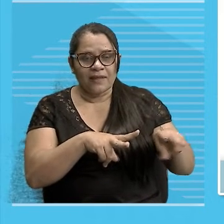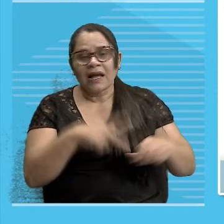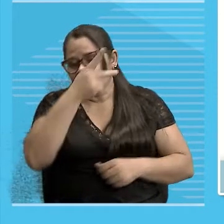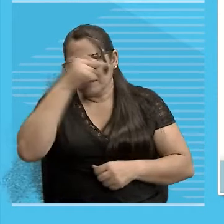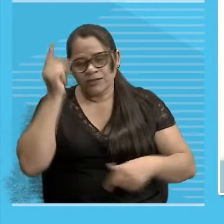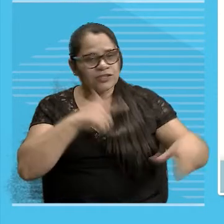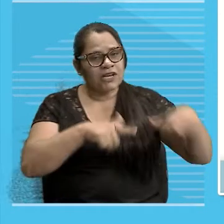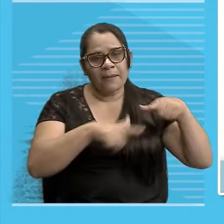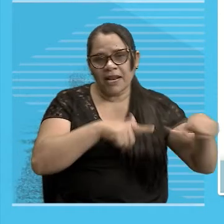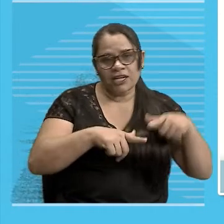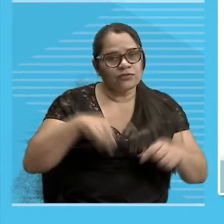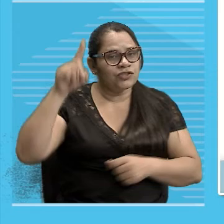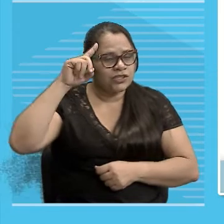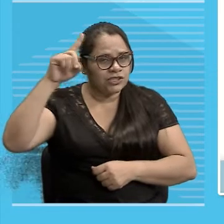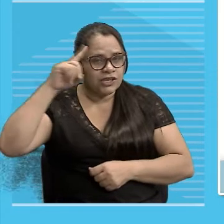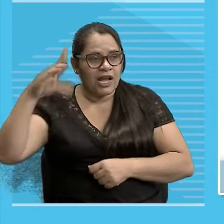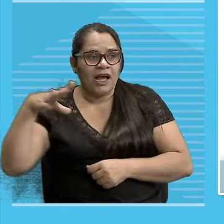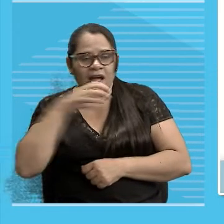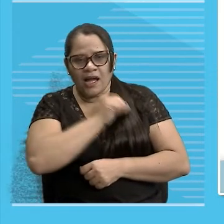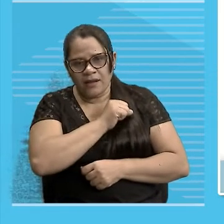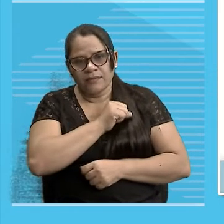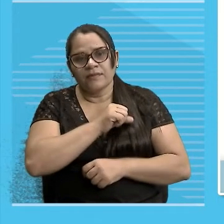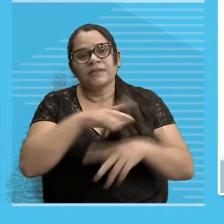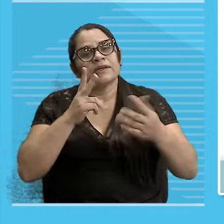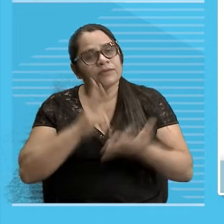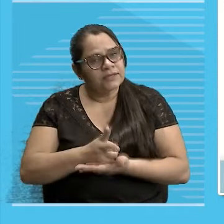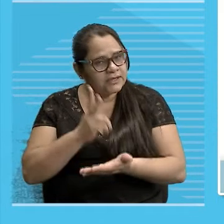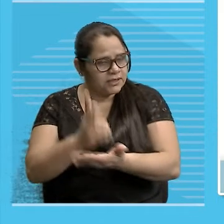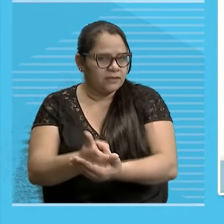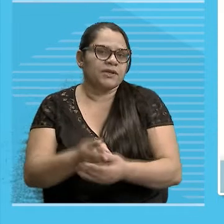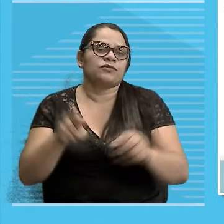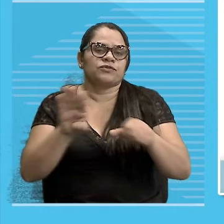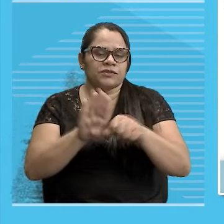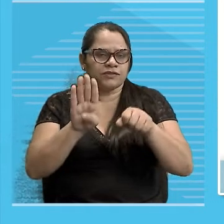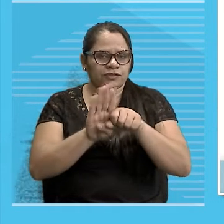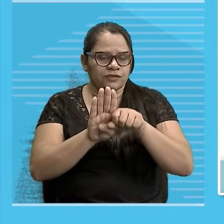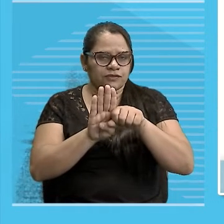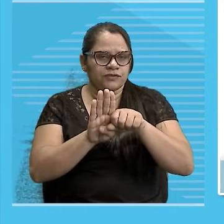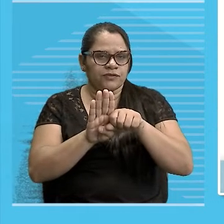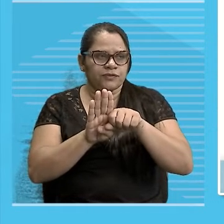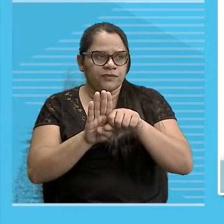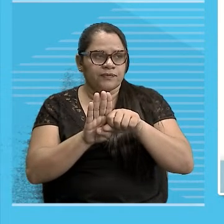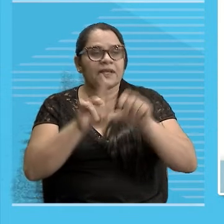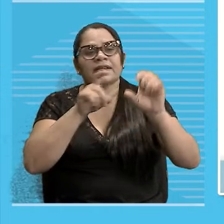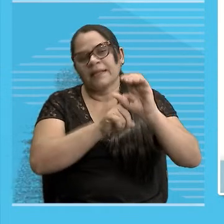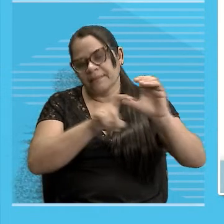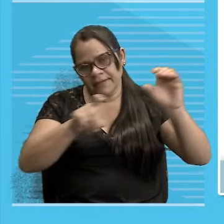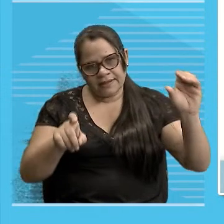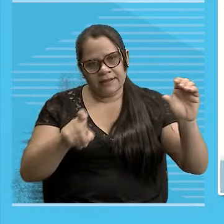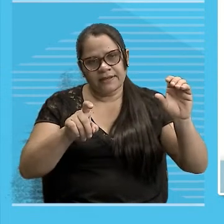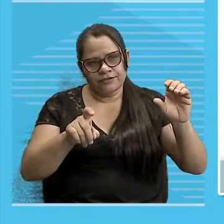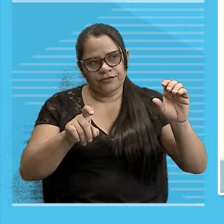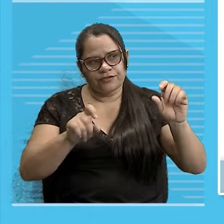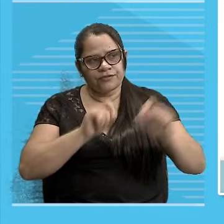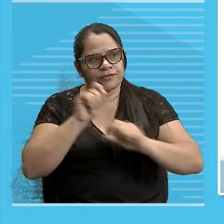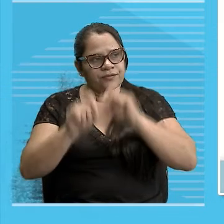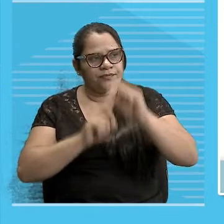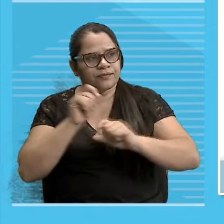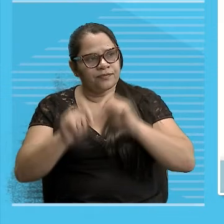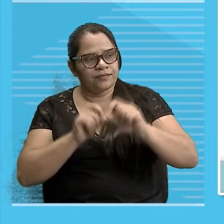Então Sempre é Um substantivo Dependente O chamado Abstrato Galerinha